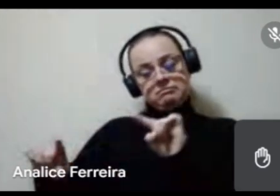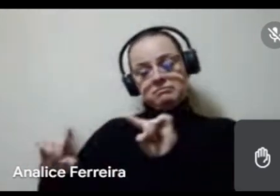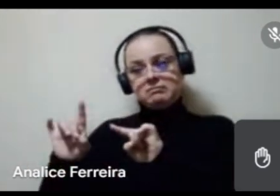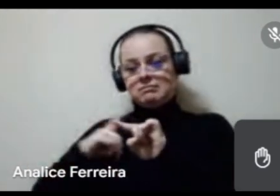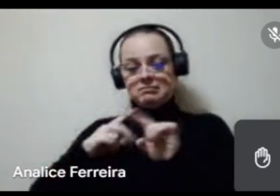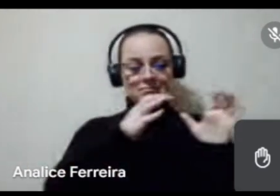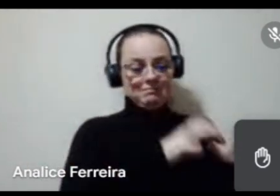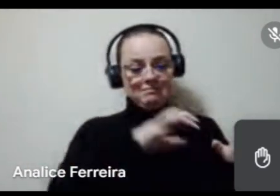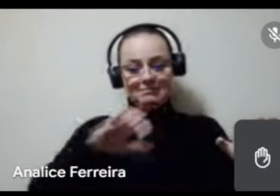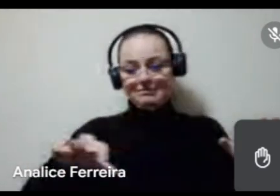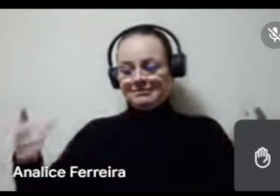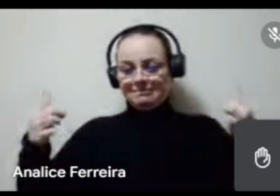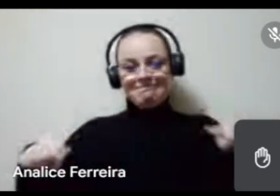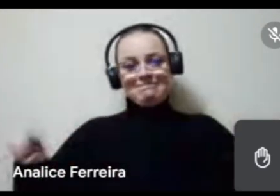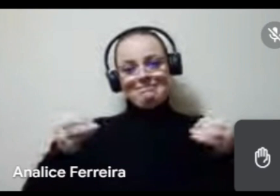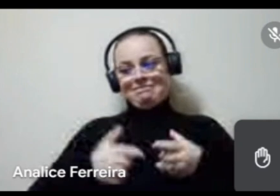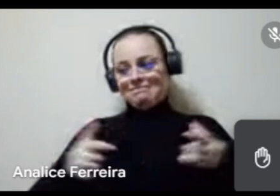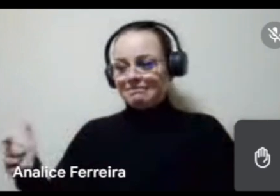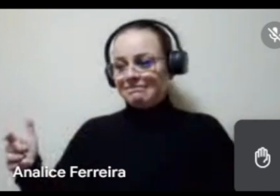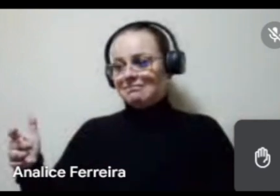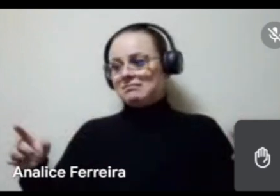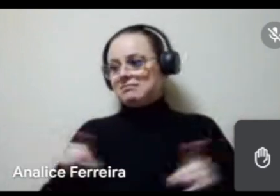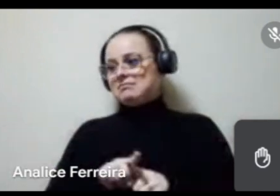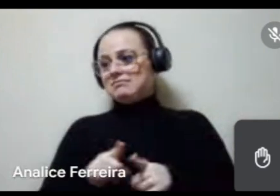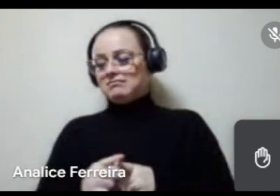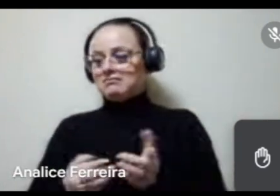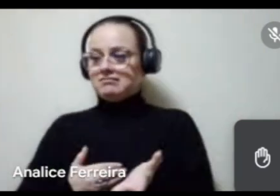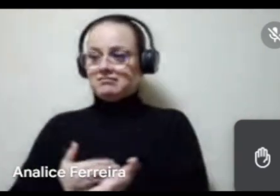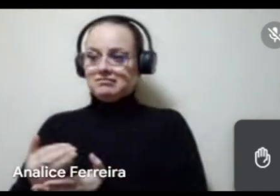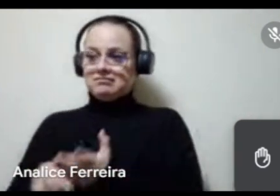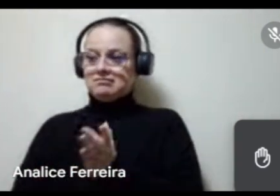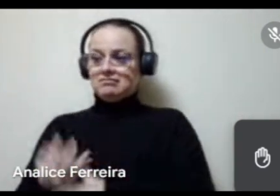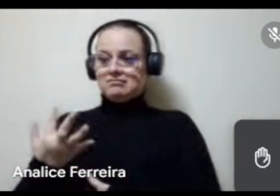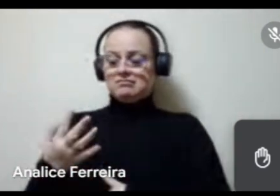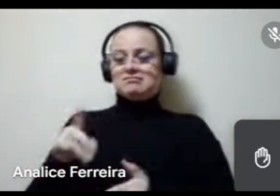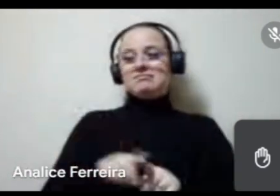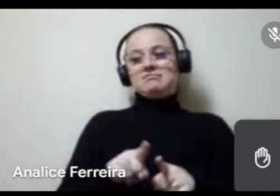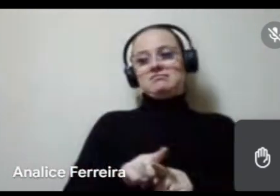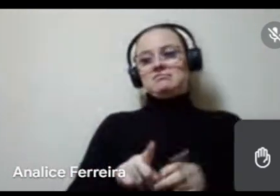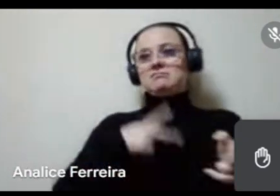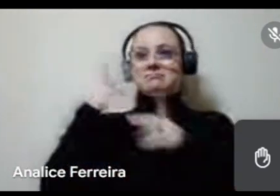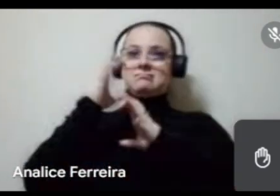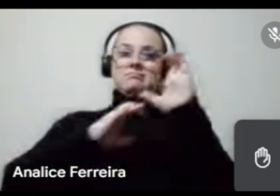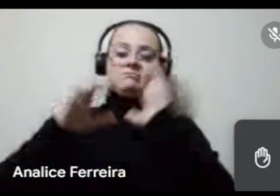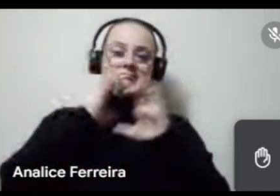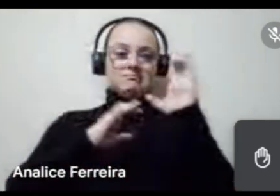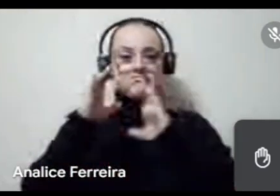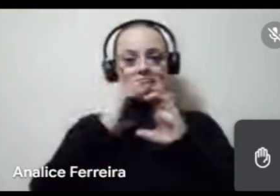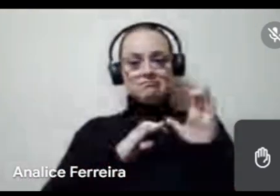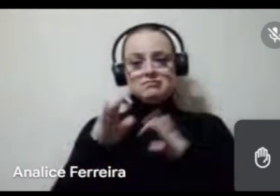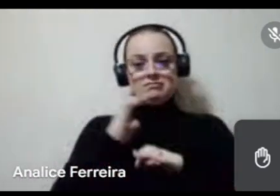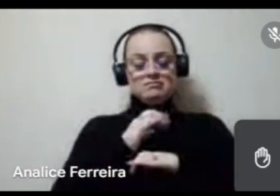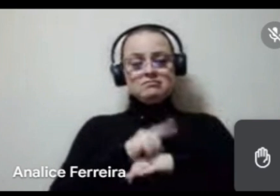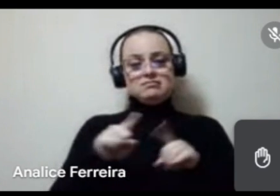musical muito grande e ampla, desde o compositor, desde o intérprete e os cantores de